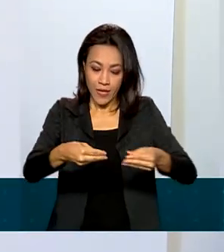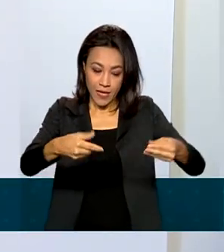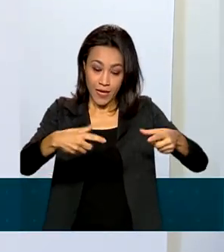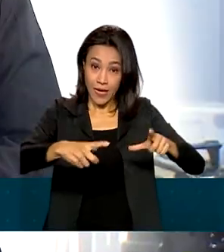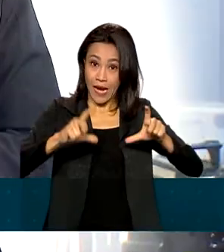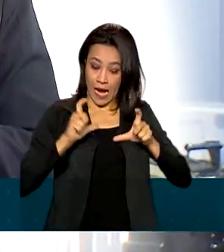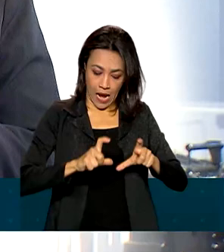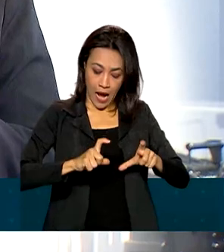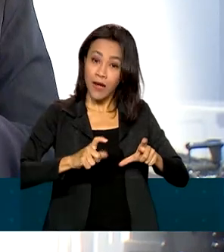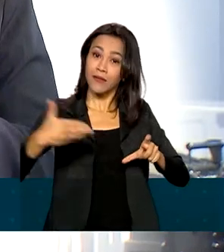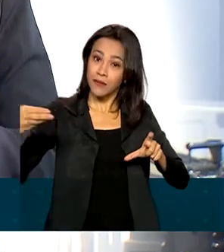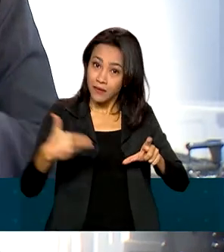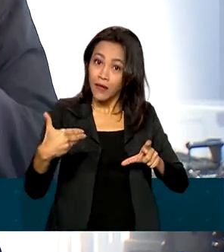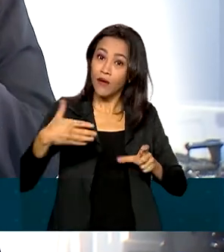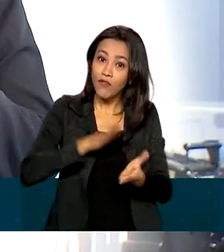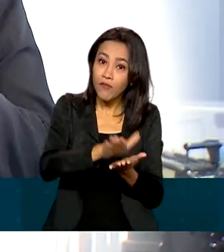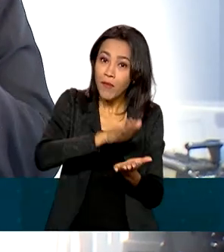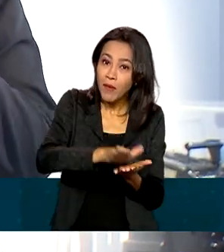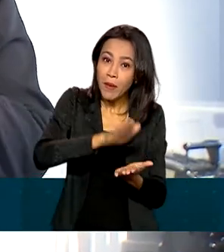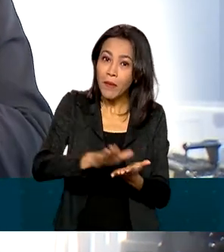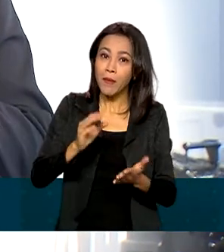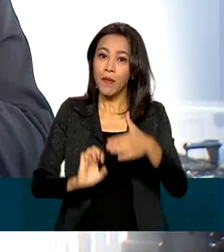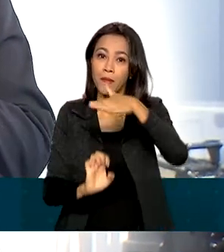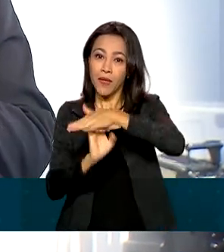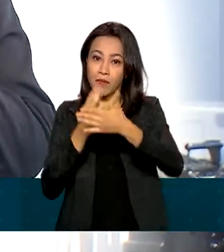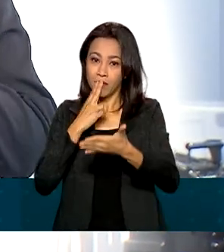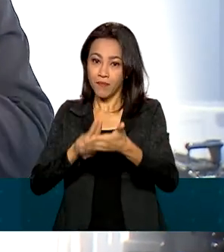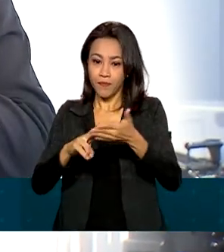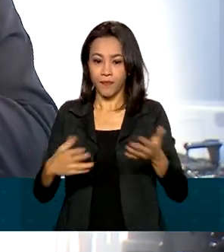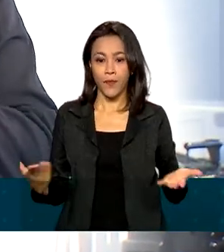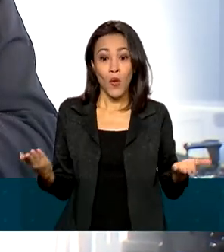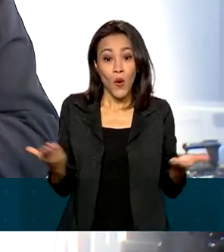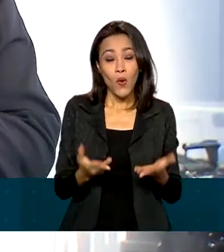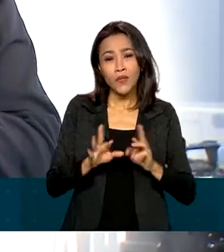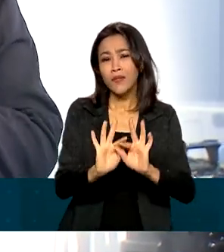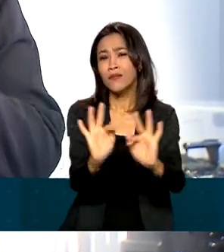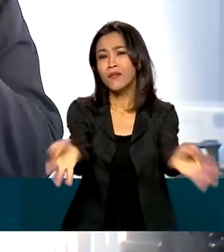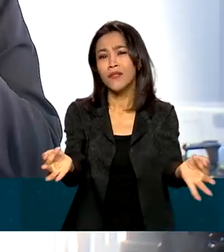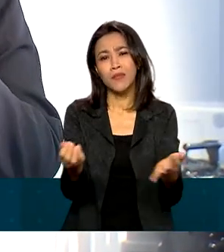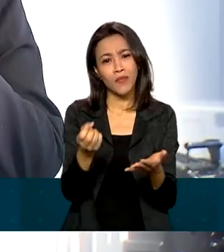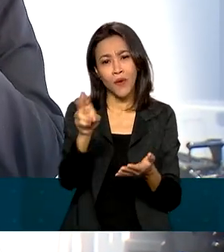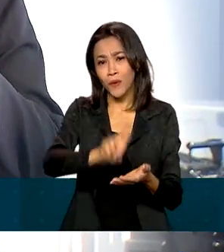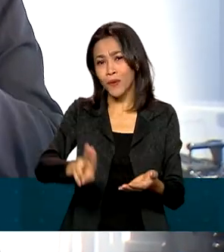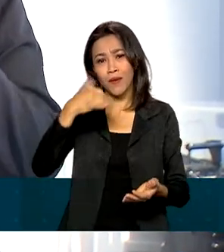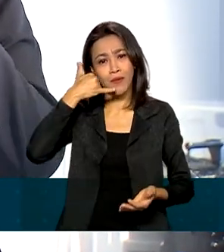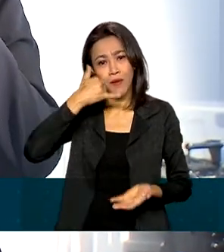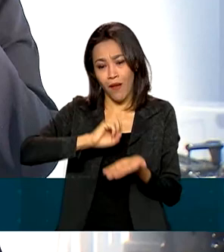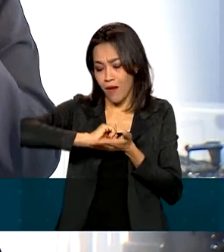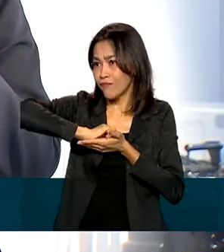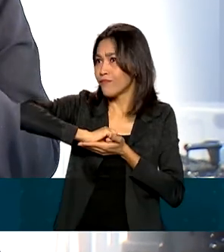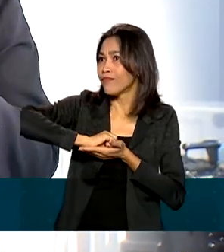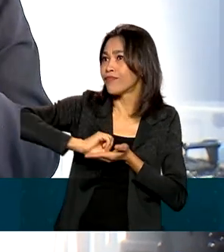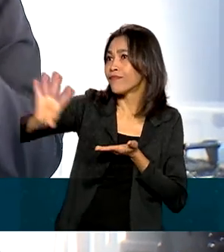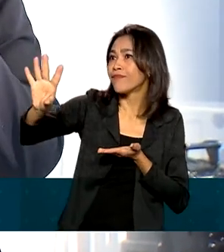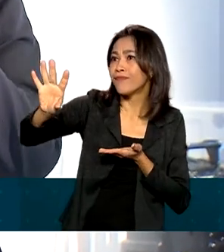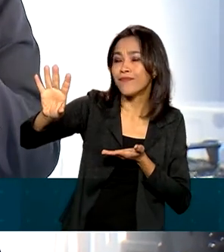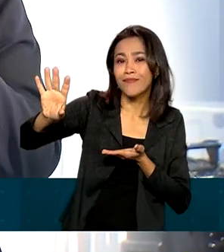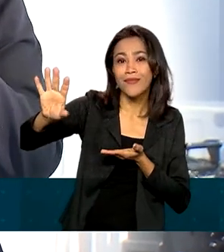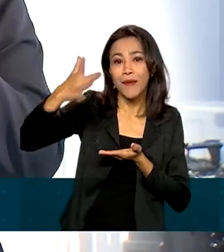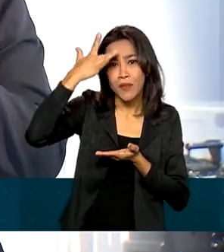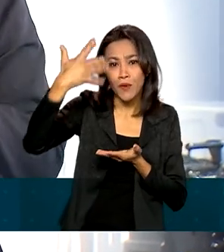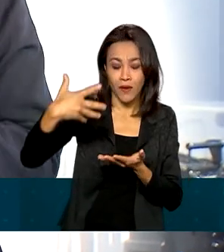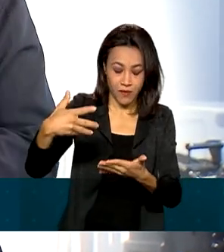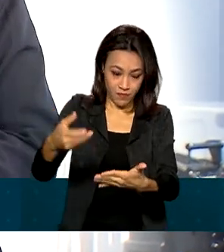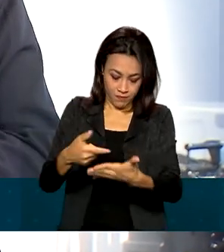instituição. Hoje em dia é bem simples mandar uma mensagem, é só usar o celular e uma pessoa do outro lado da tela a